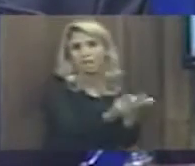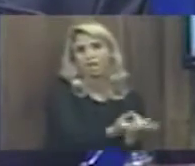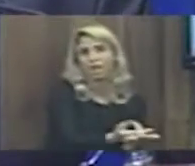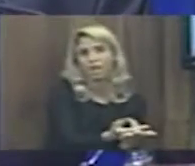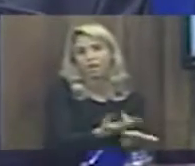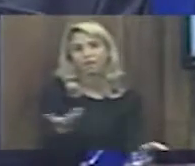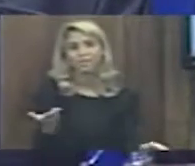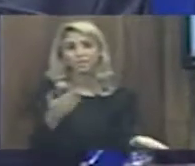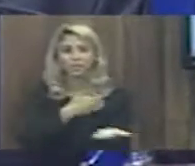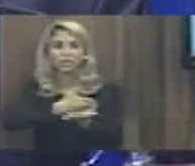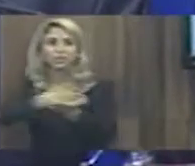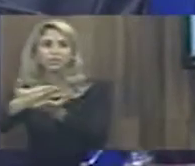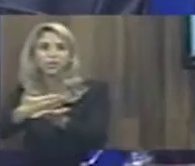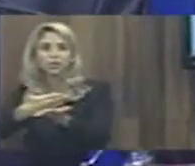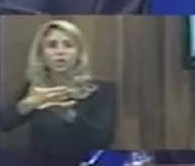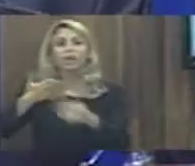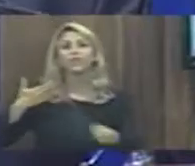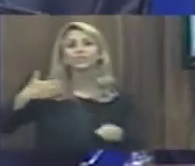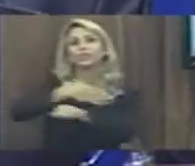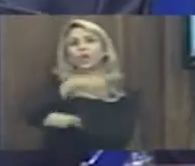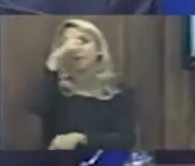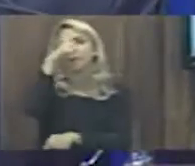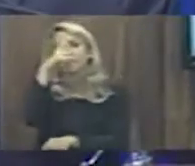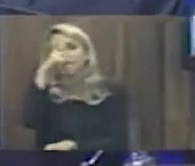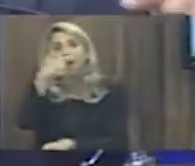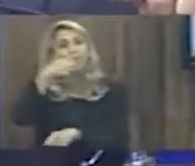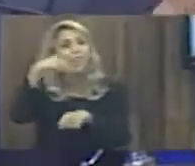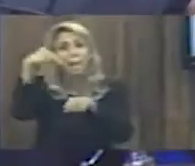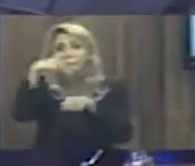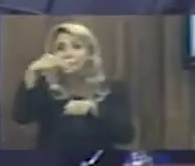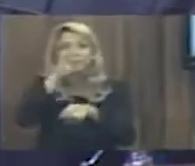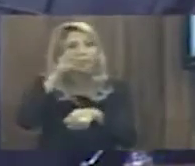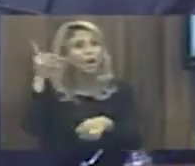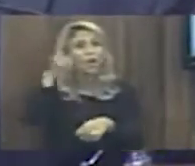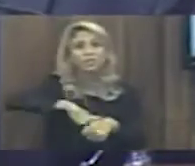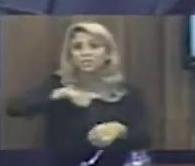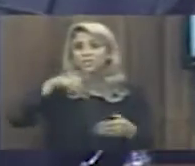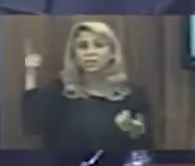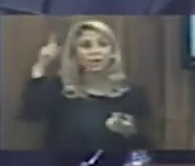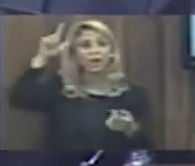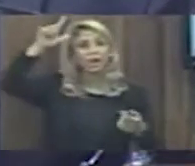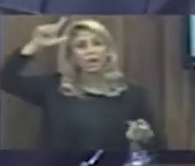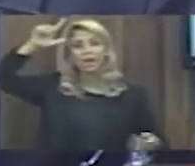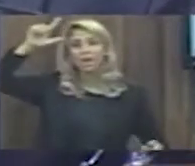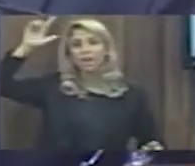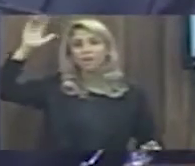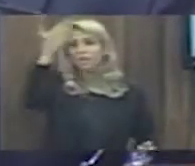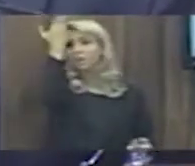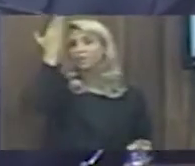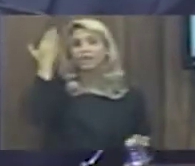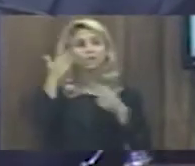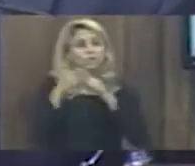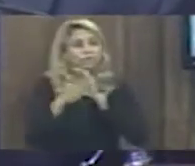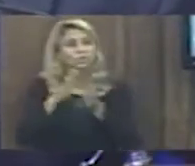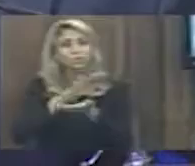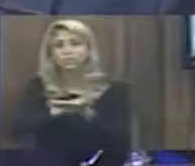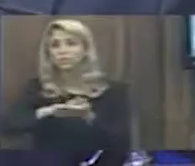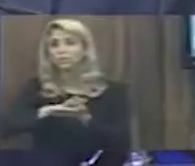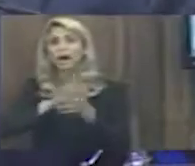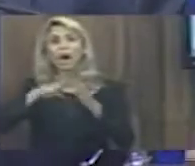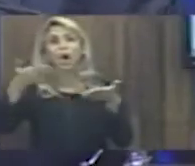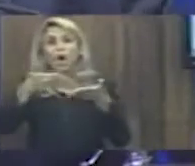resolveram o problema dele. Só que por conta desse tempo, ele teve uma fissura no esôfago,